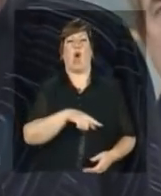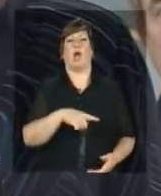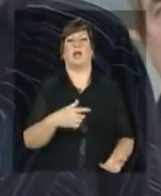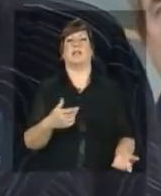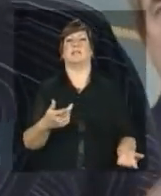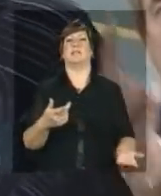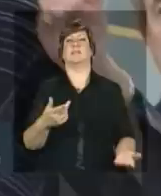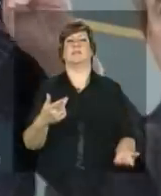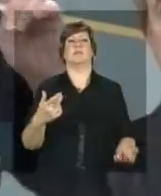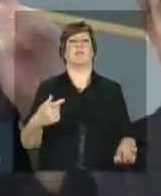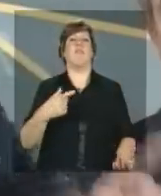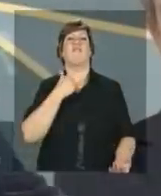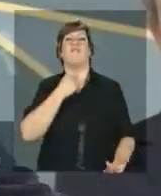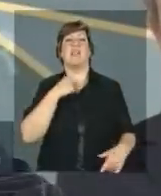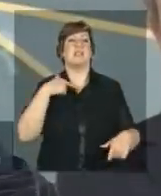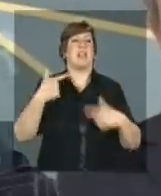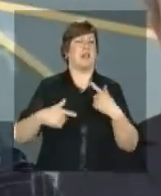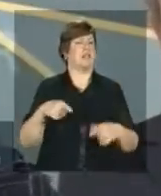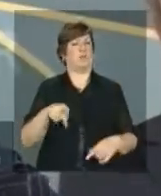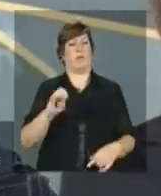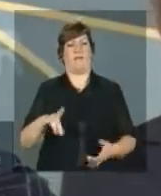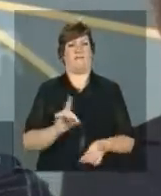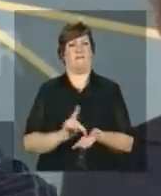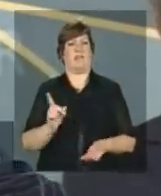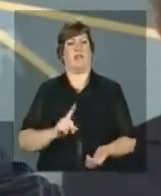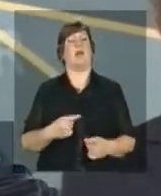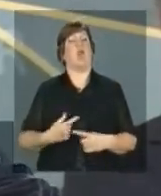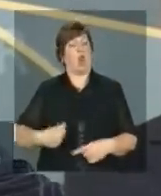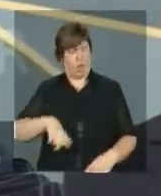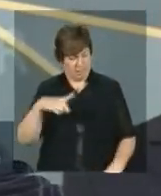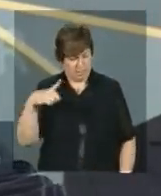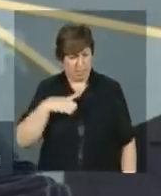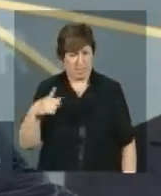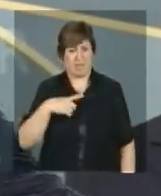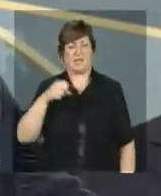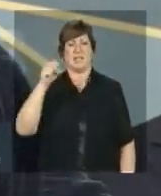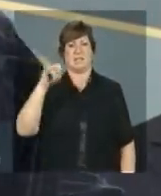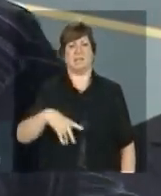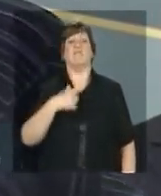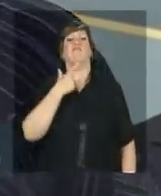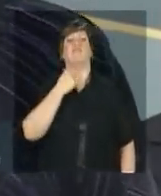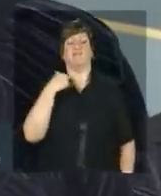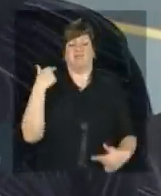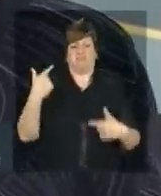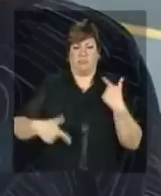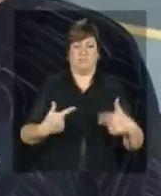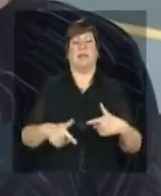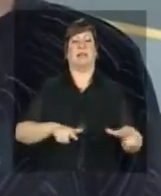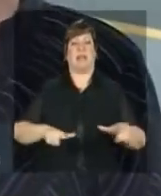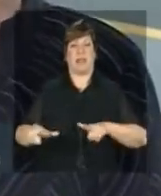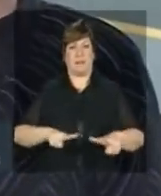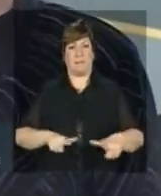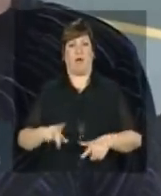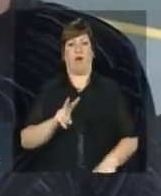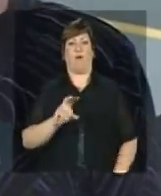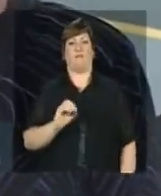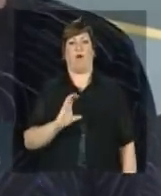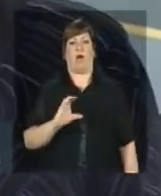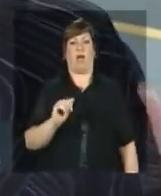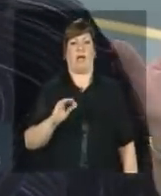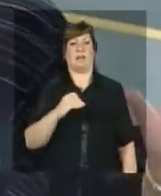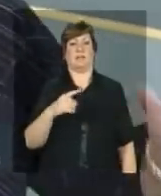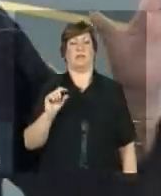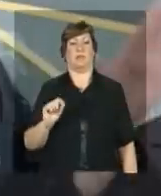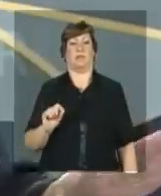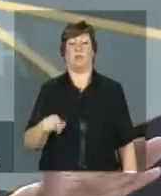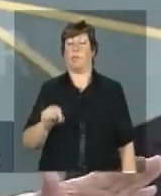para o trabalho mas tem uma coisa que é a coisa mais importante que o Brasil tem